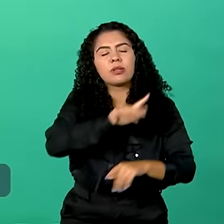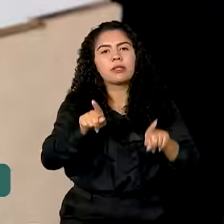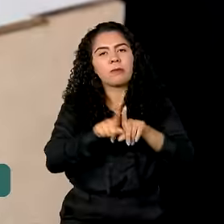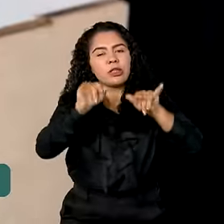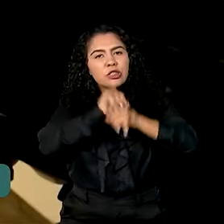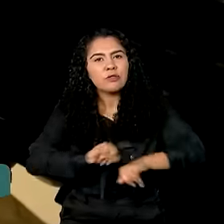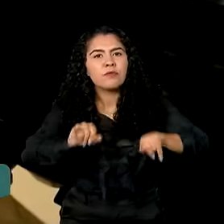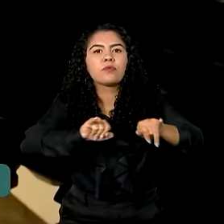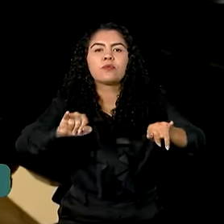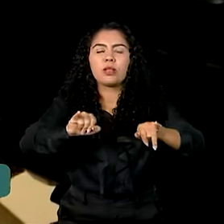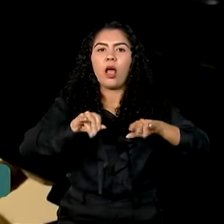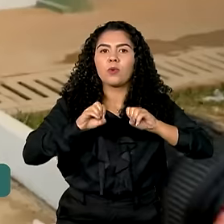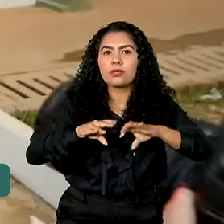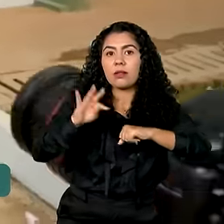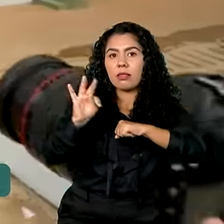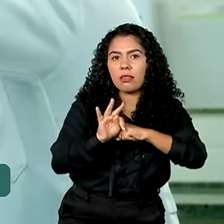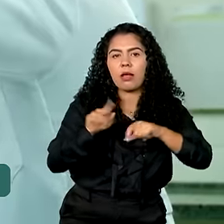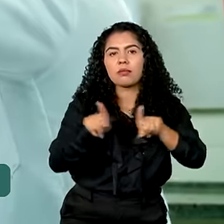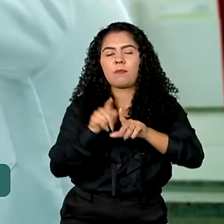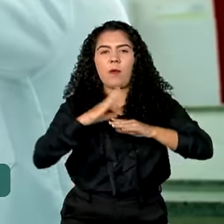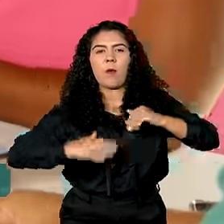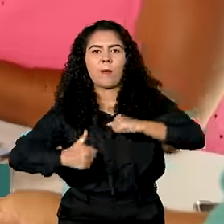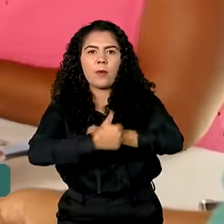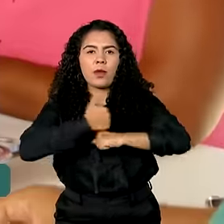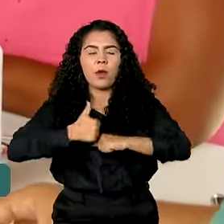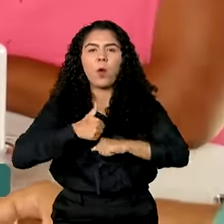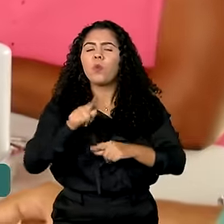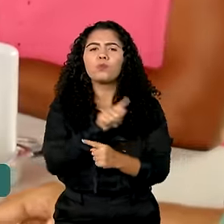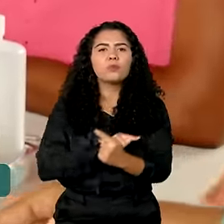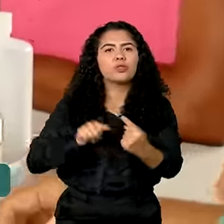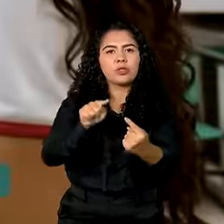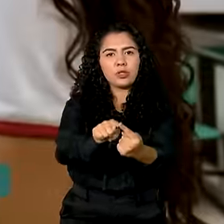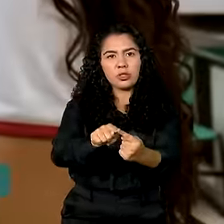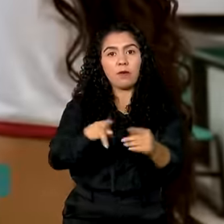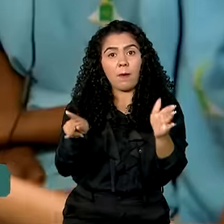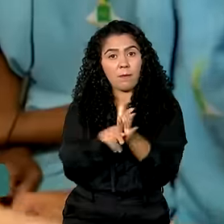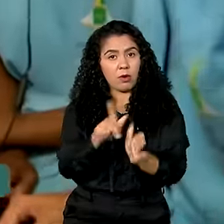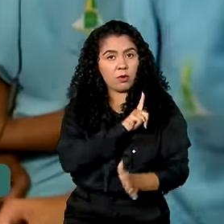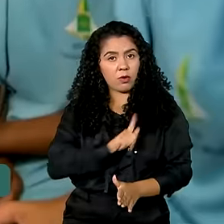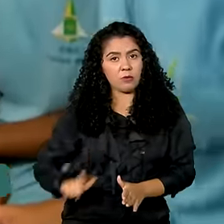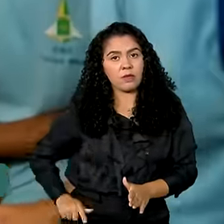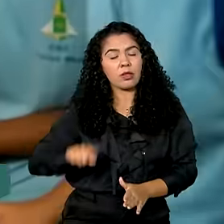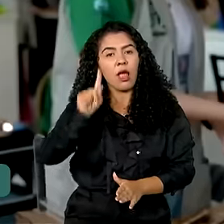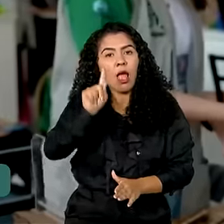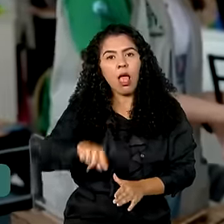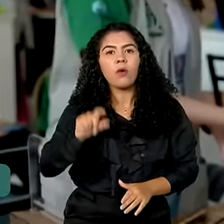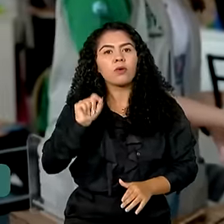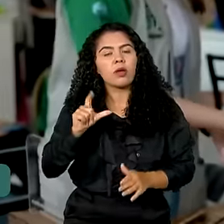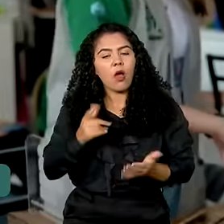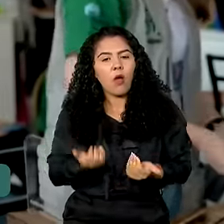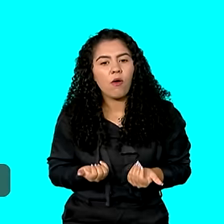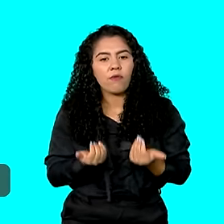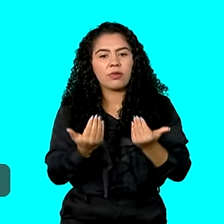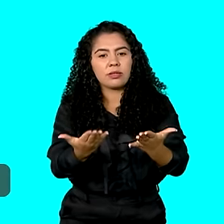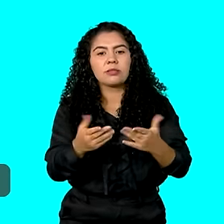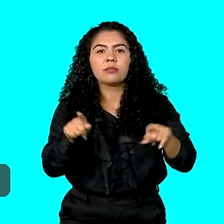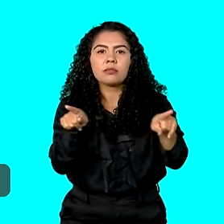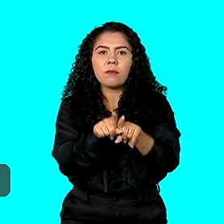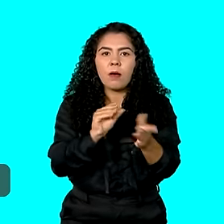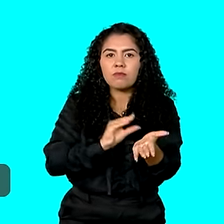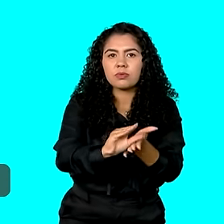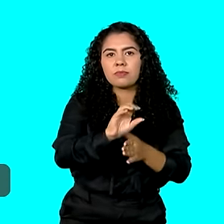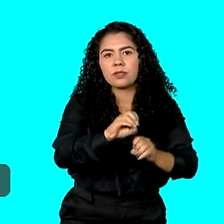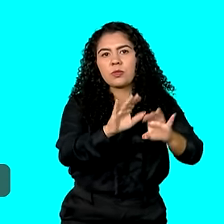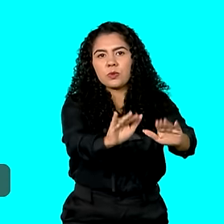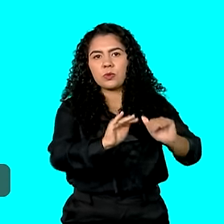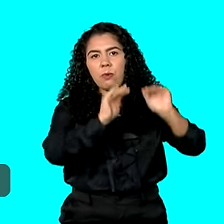profissionalizante. O plano do governo é integrar as matérias do ensino técnico como créditos para o ensino superior. Nós discutimos